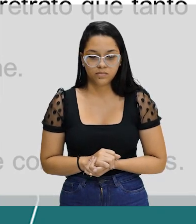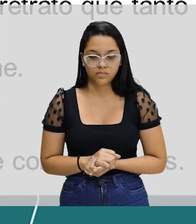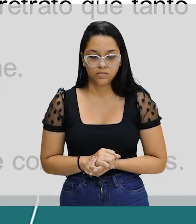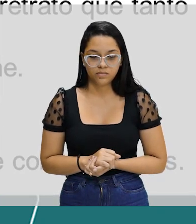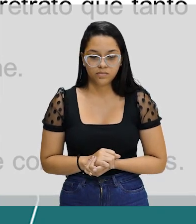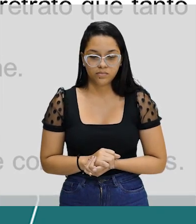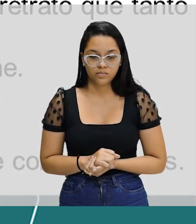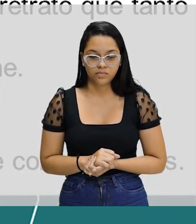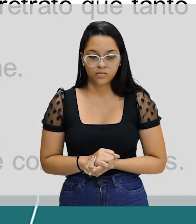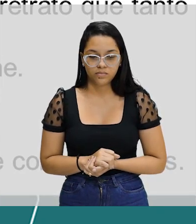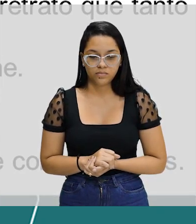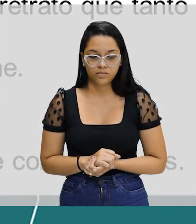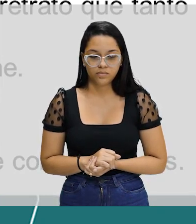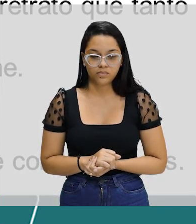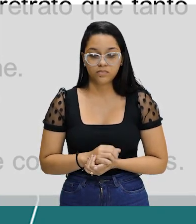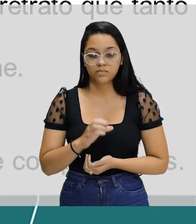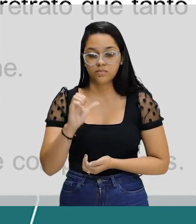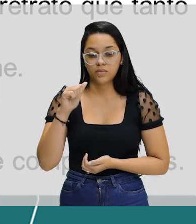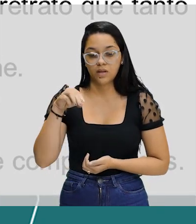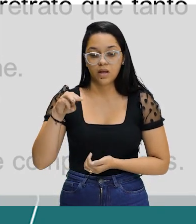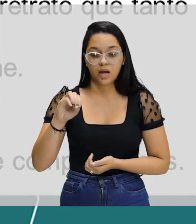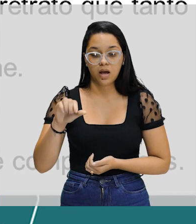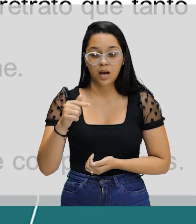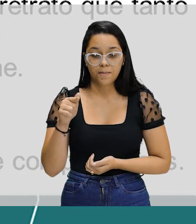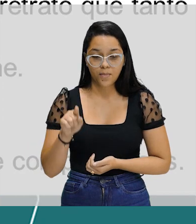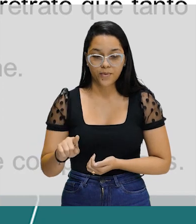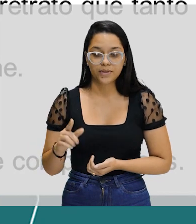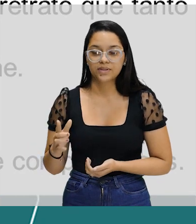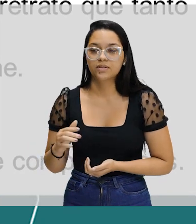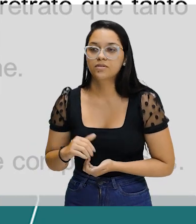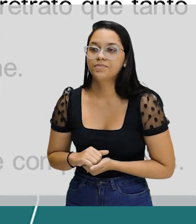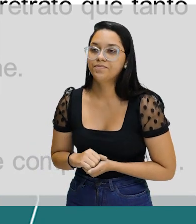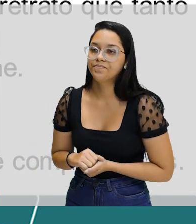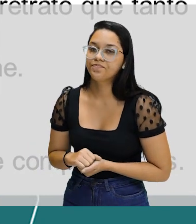simples busca a forma. Camões. Tá bom? Gente,